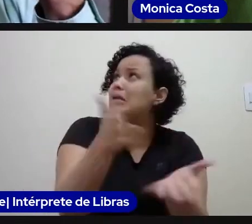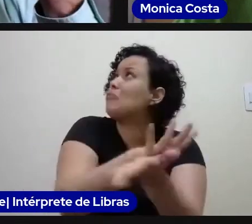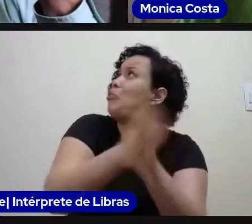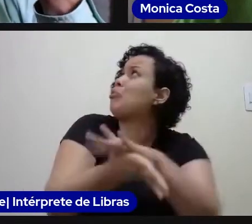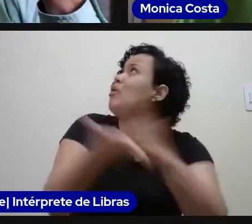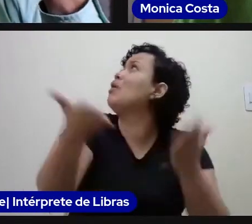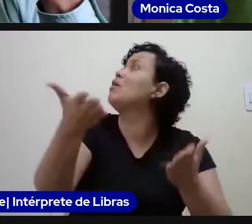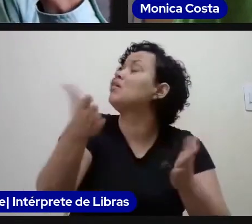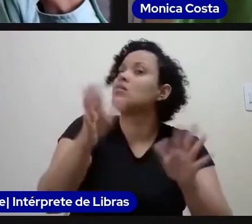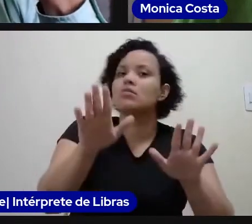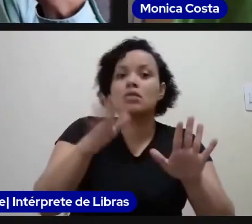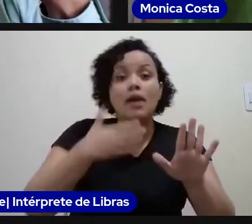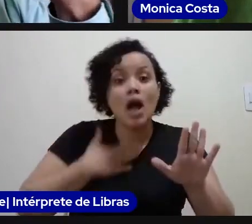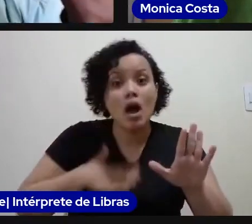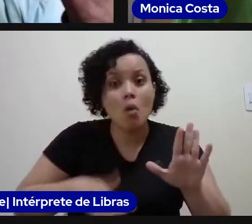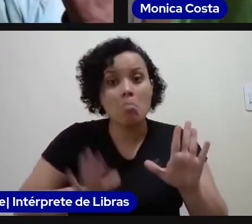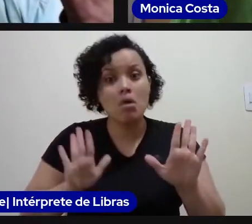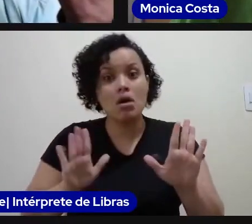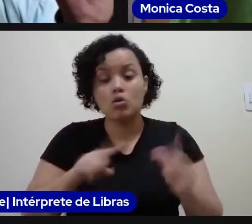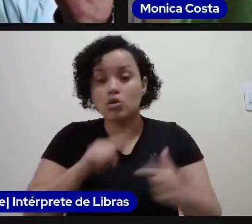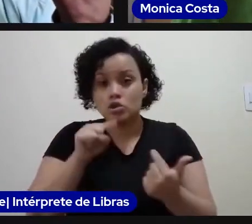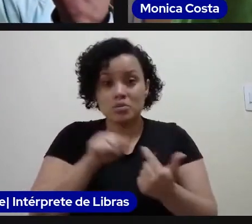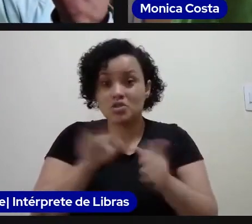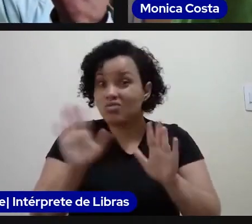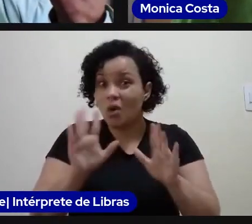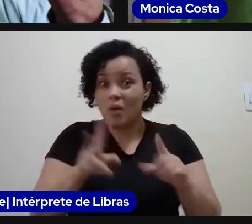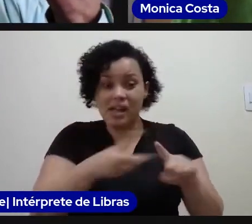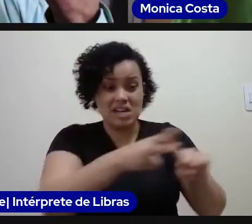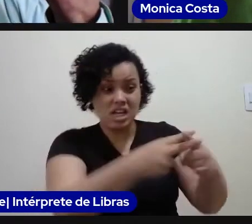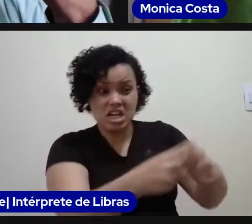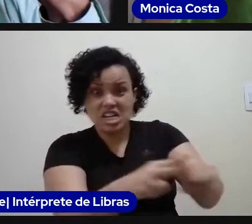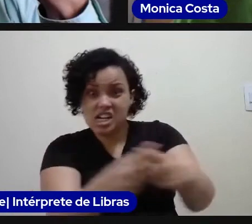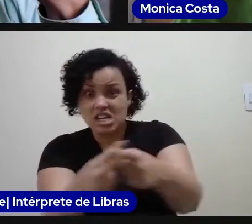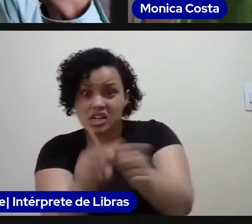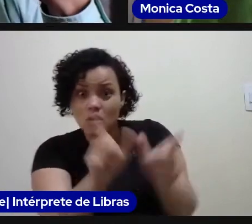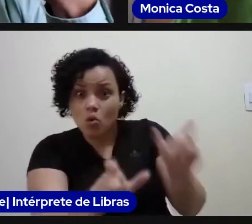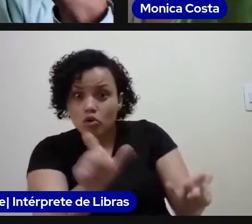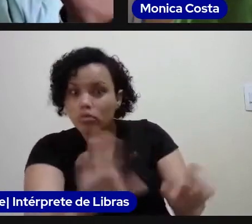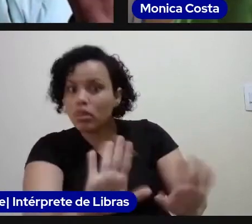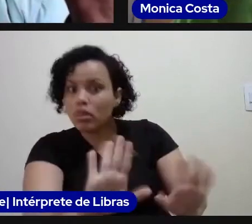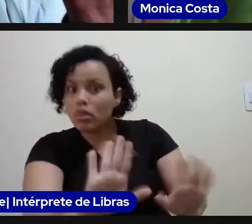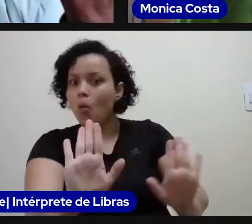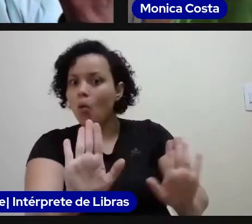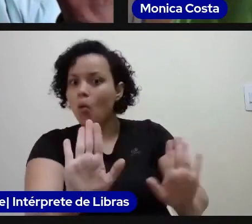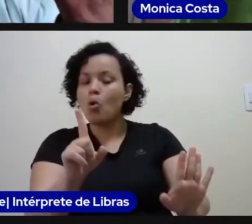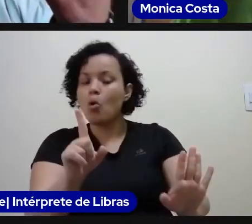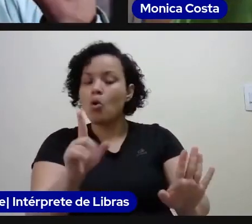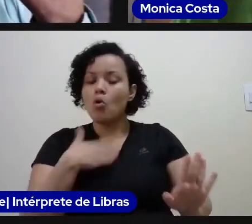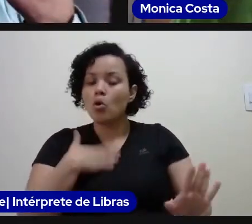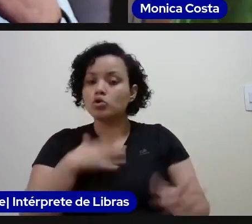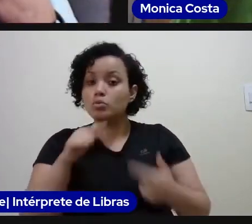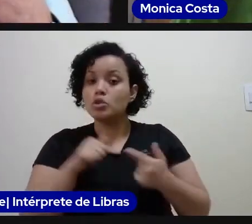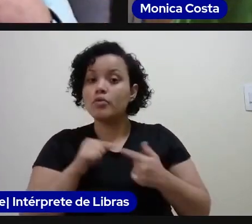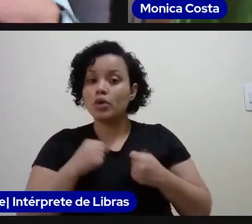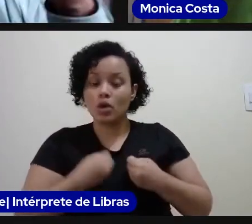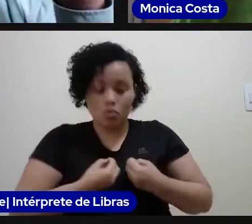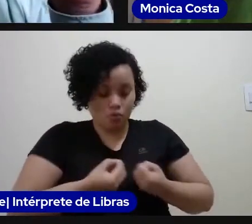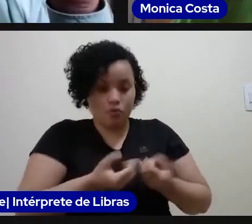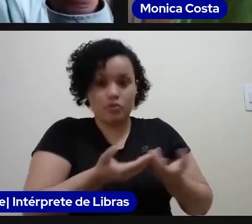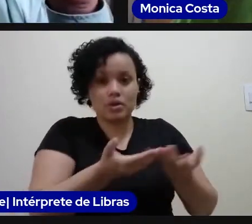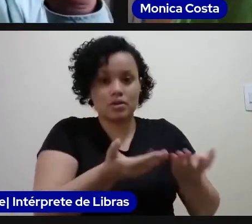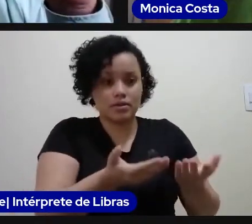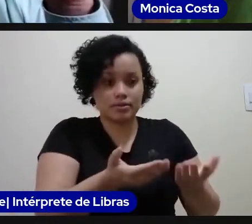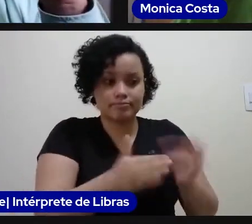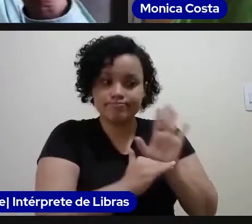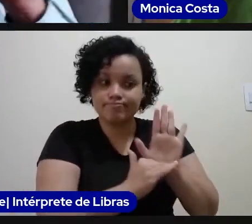Calma! O nosso objetivo não é consertar os outros, o nosso objetivo é oferecer aos outros, sabendo que todos